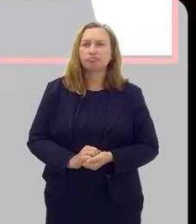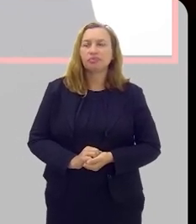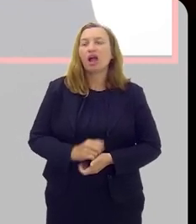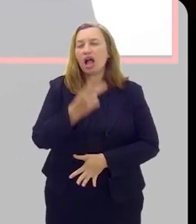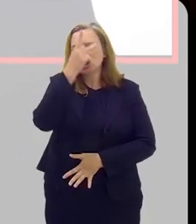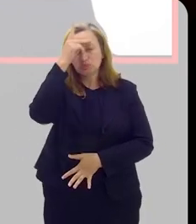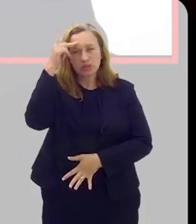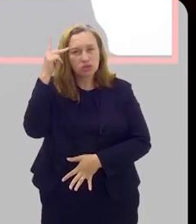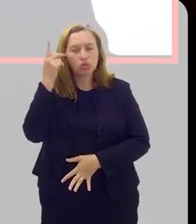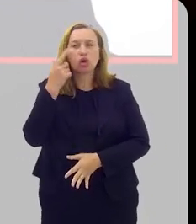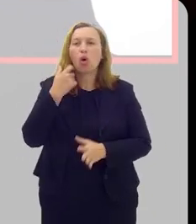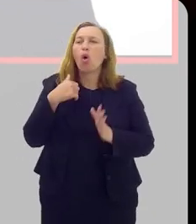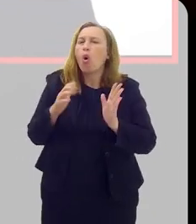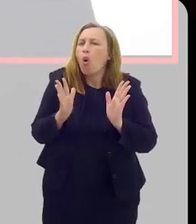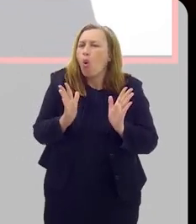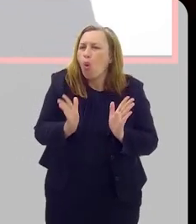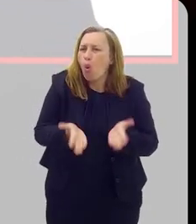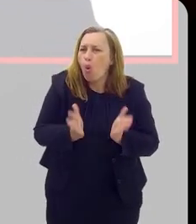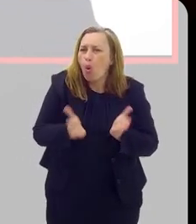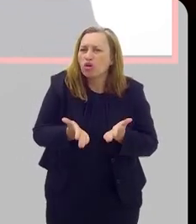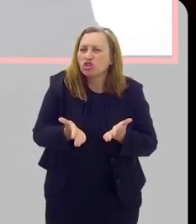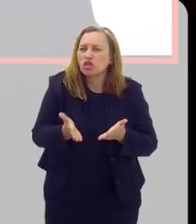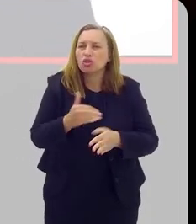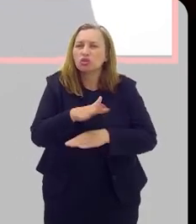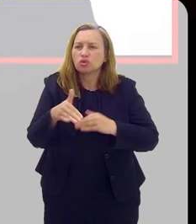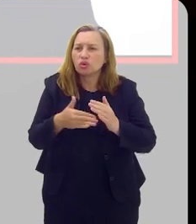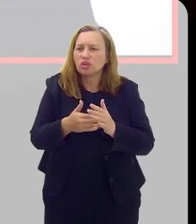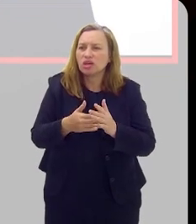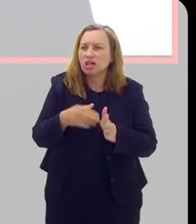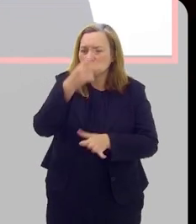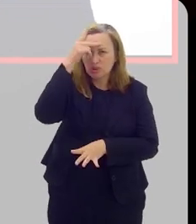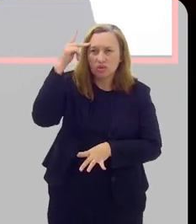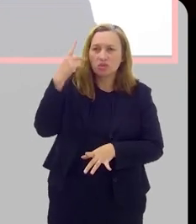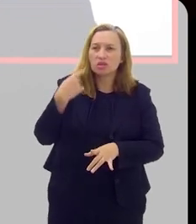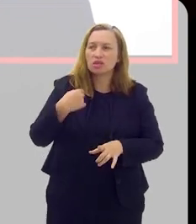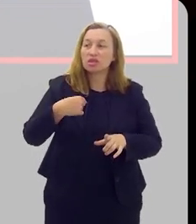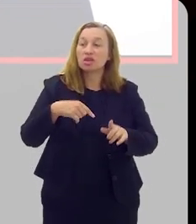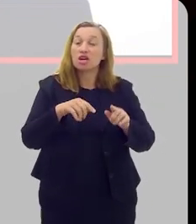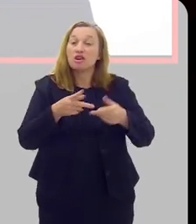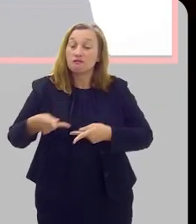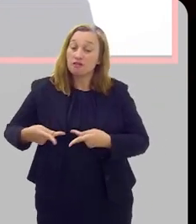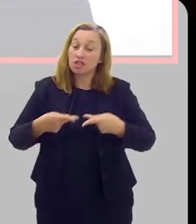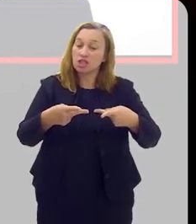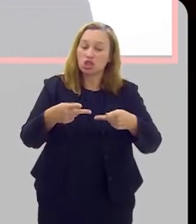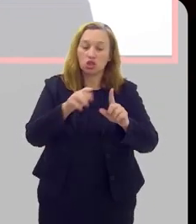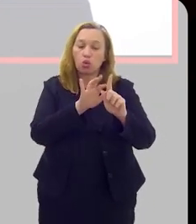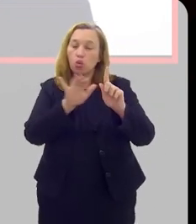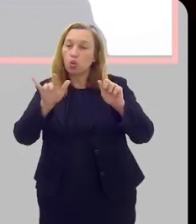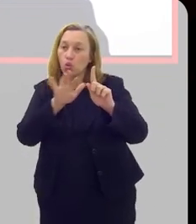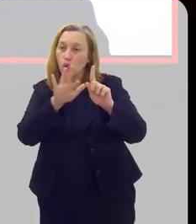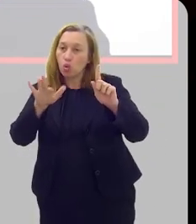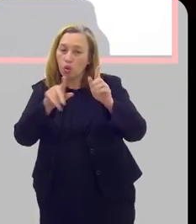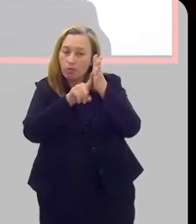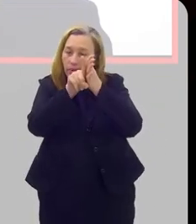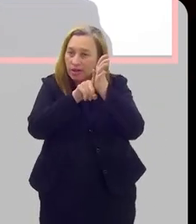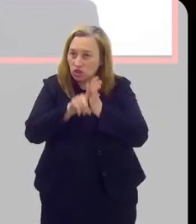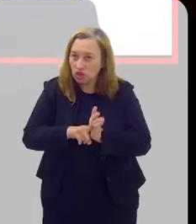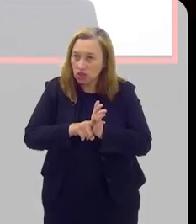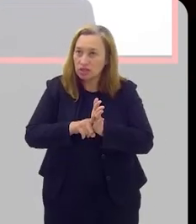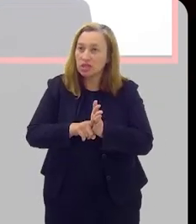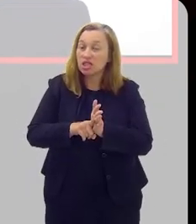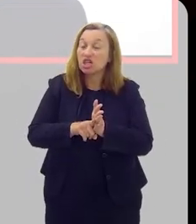até para as pessoas que, hoje em dia, todo mundo vai para o doutor Google, né? E começa a pesquisar,